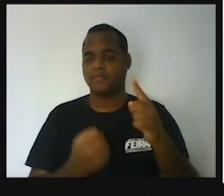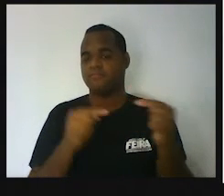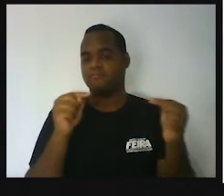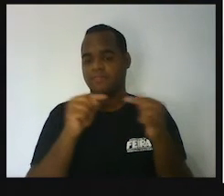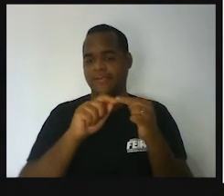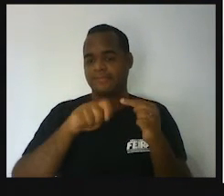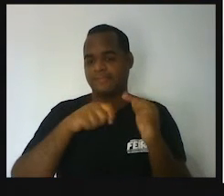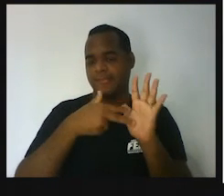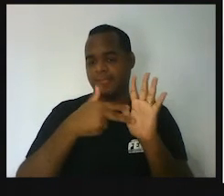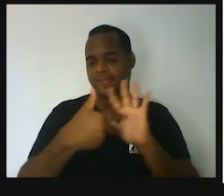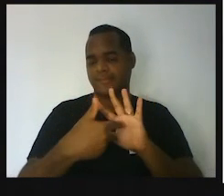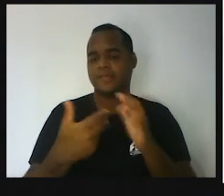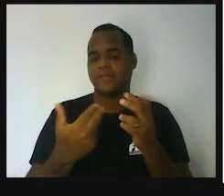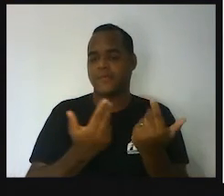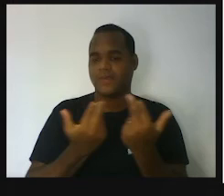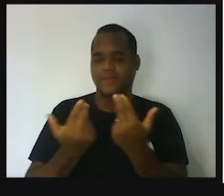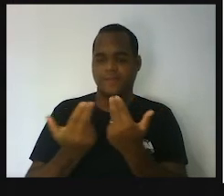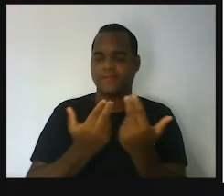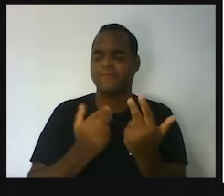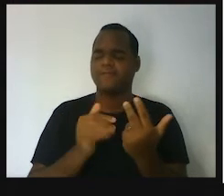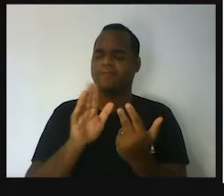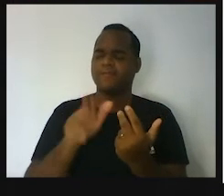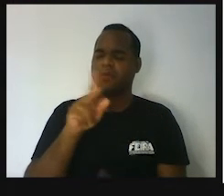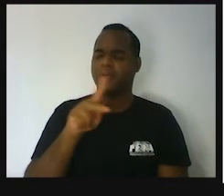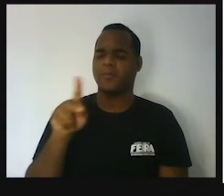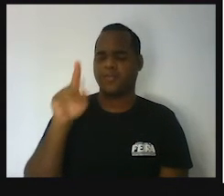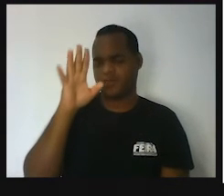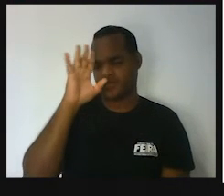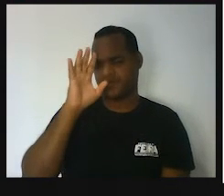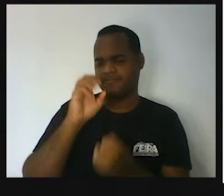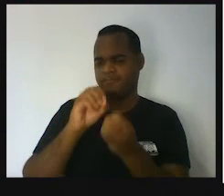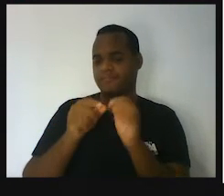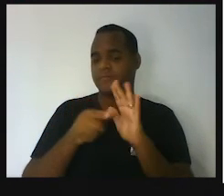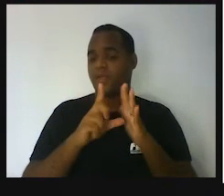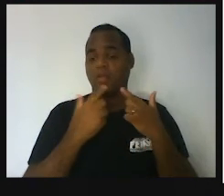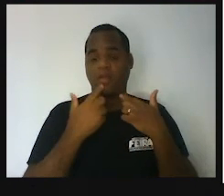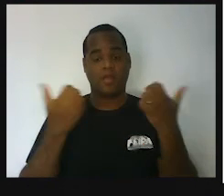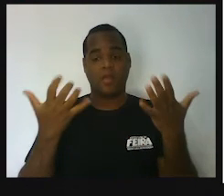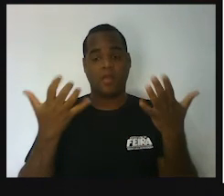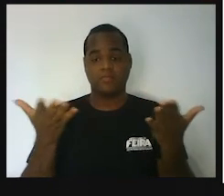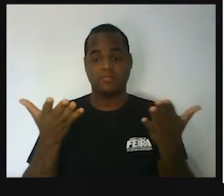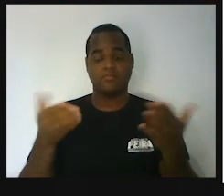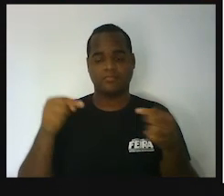professor. Então, peraí. Deixa eu pegar a aula de antes com essa aula.